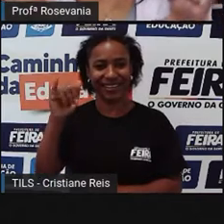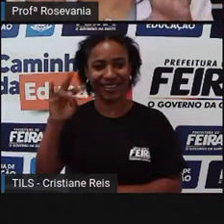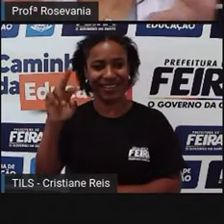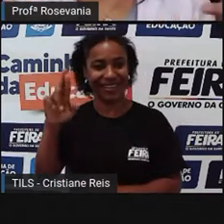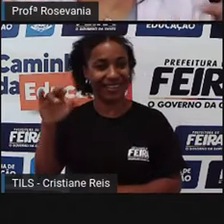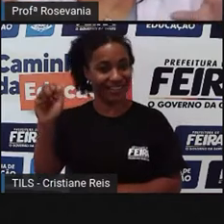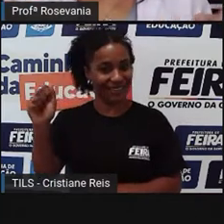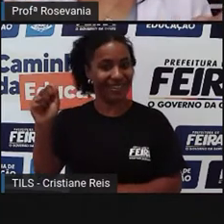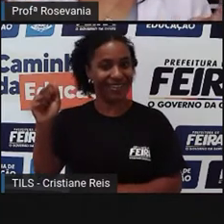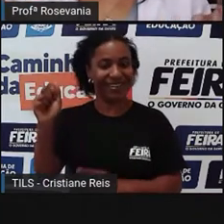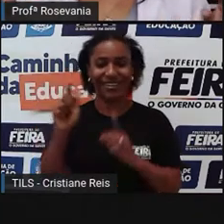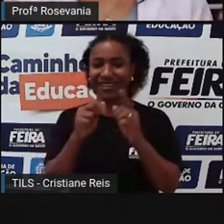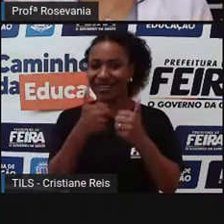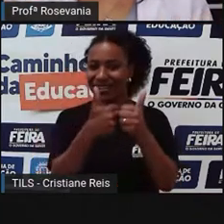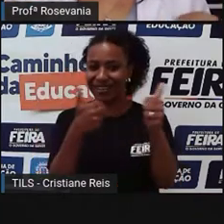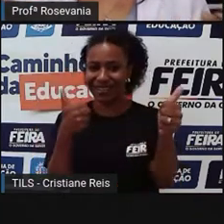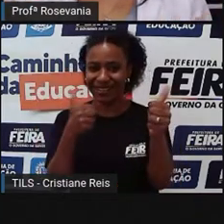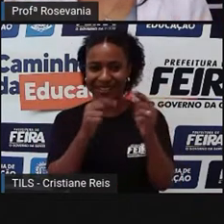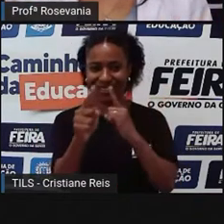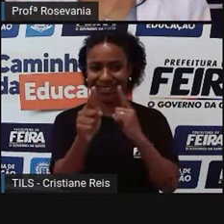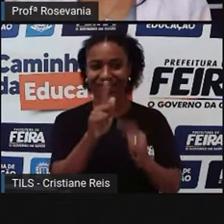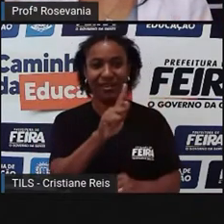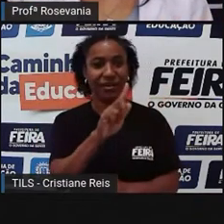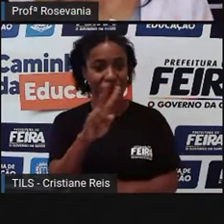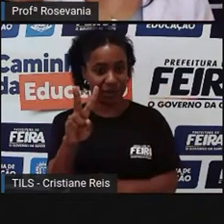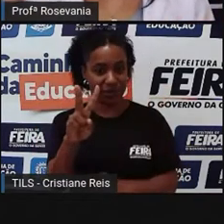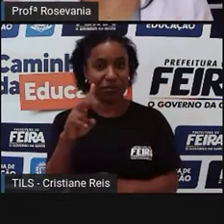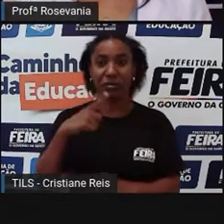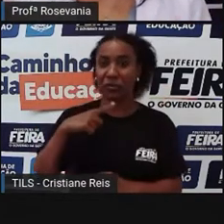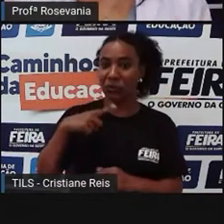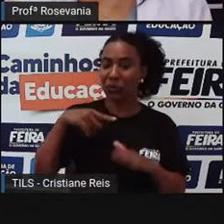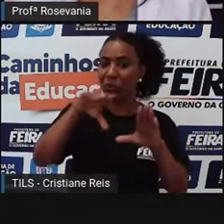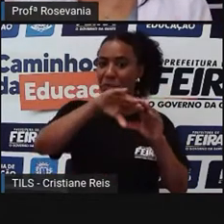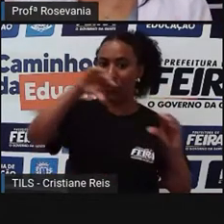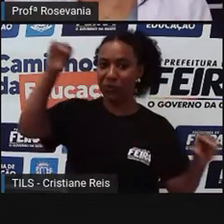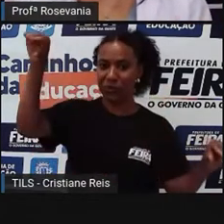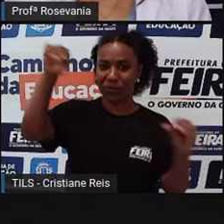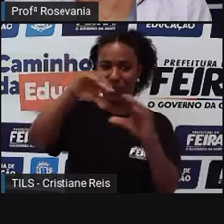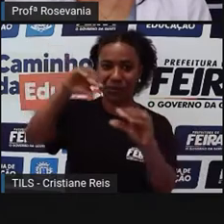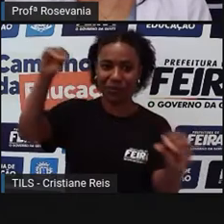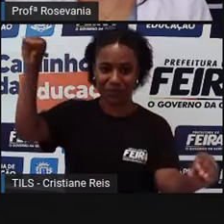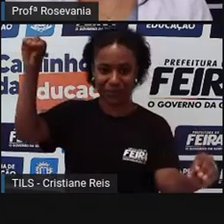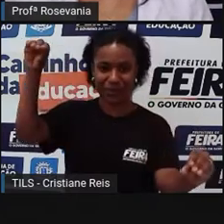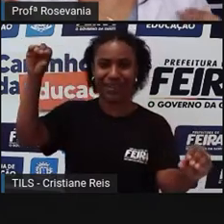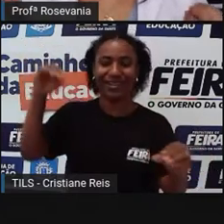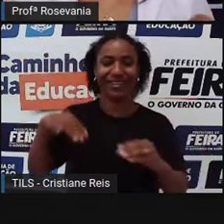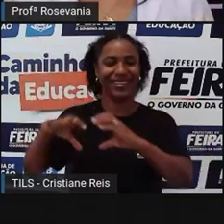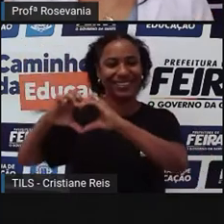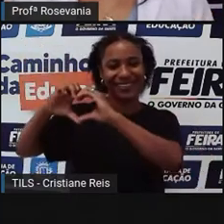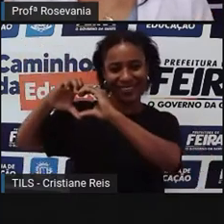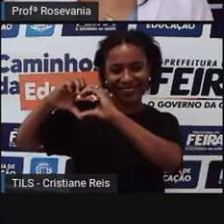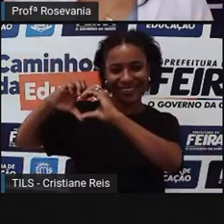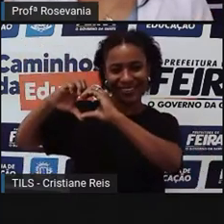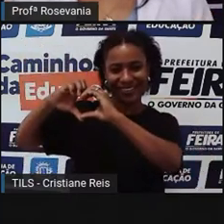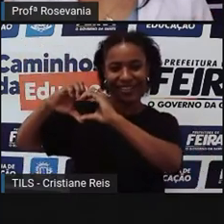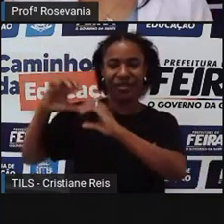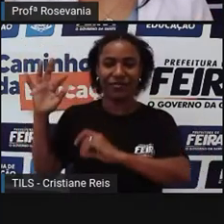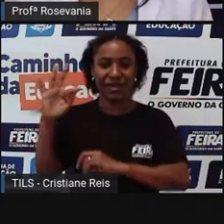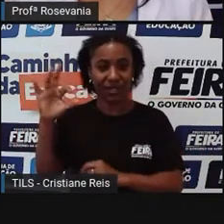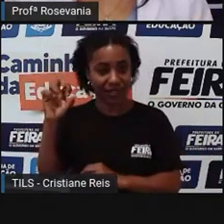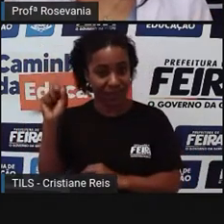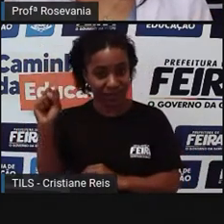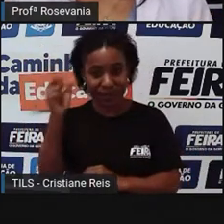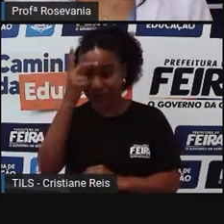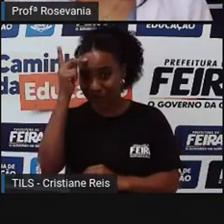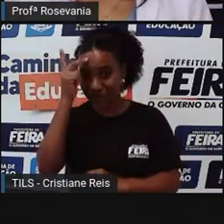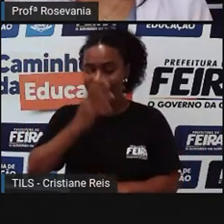um cantinho lá bastante especial, né? Com aquele amorfeira nessa, nessa pracinha aí, e que é um cantinho que muitas